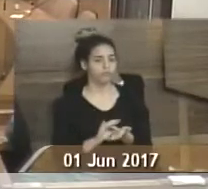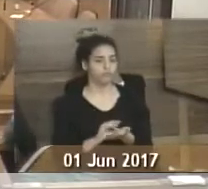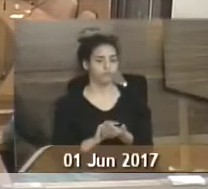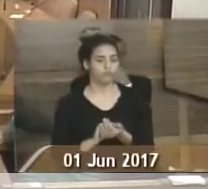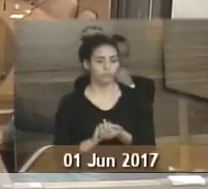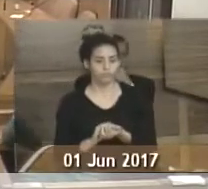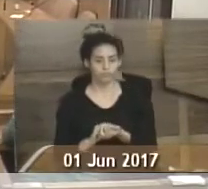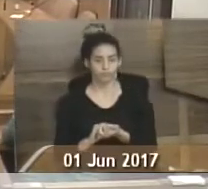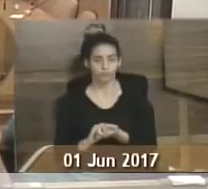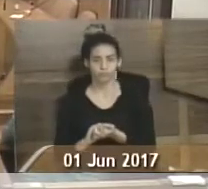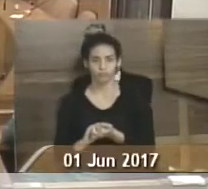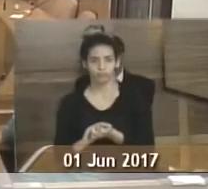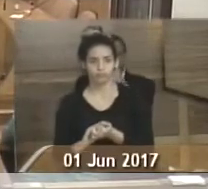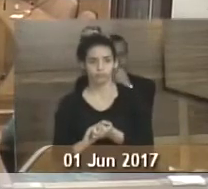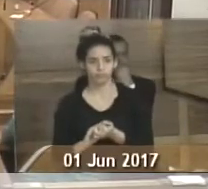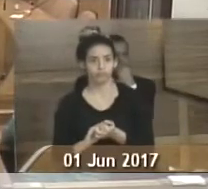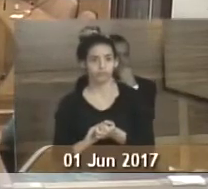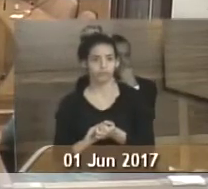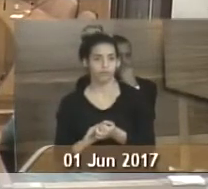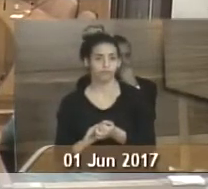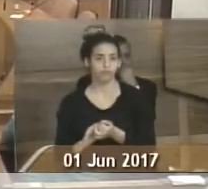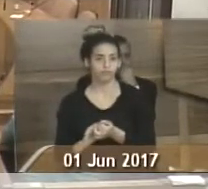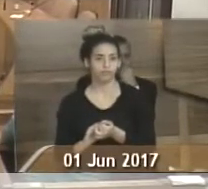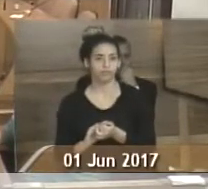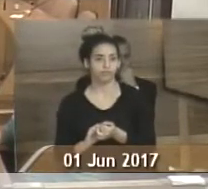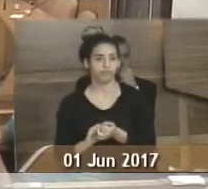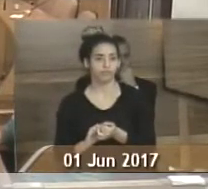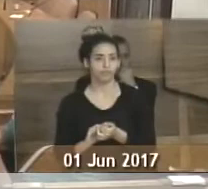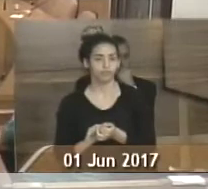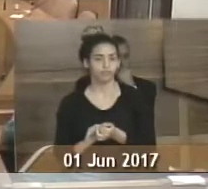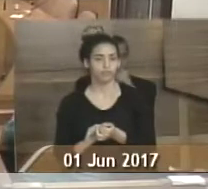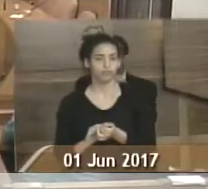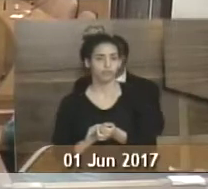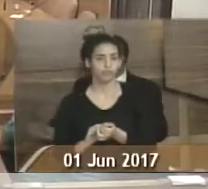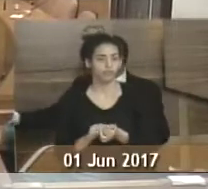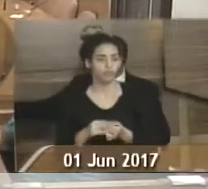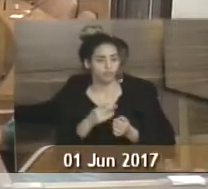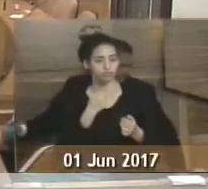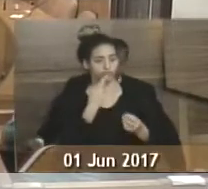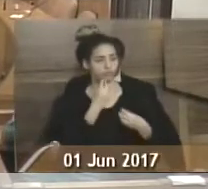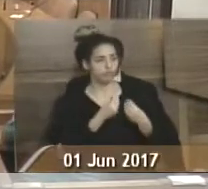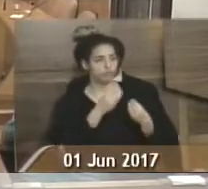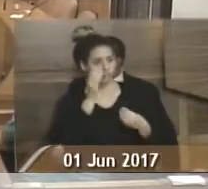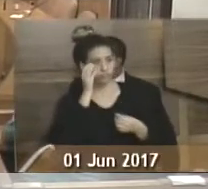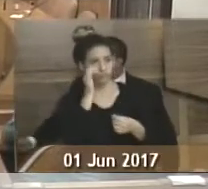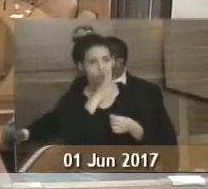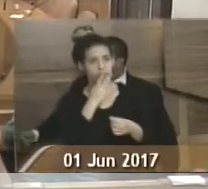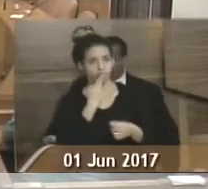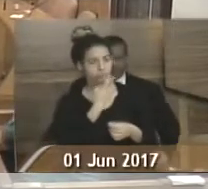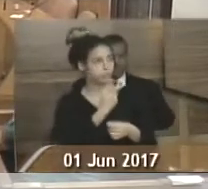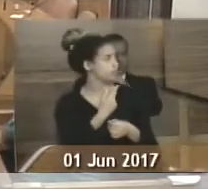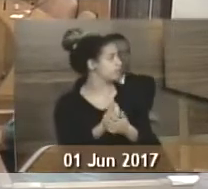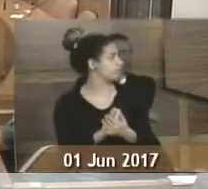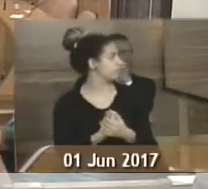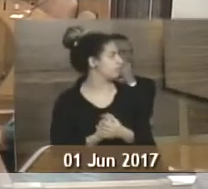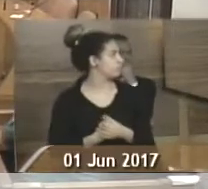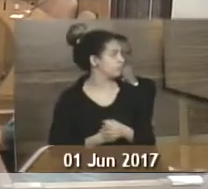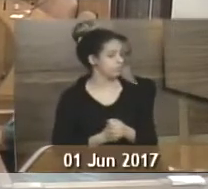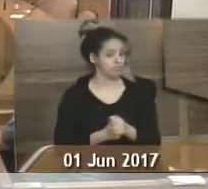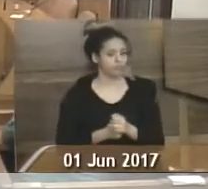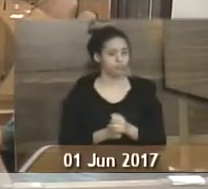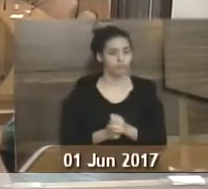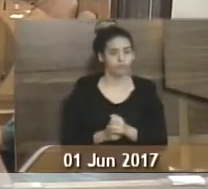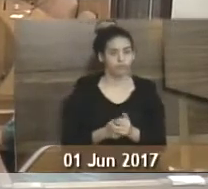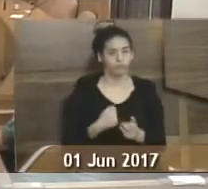aqui, para complementar a fala da vereadora Tite e a sua... Fizeram isso com você,